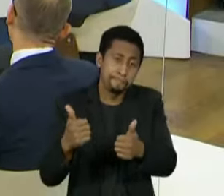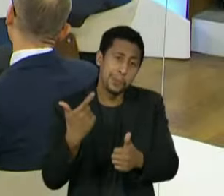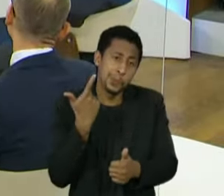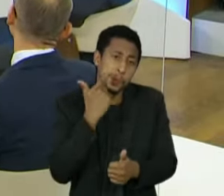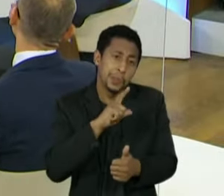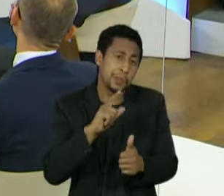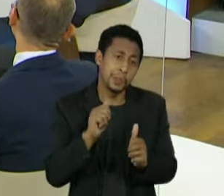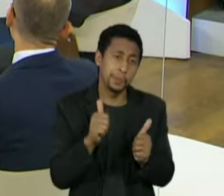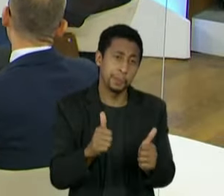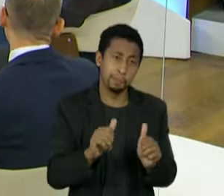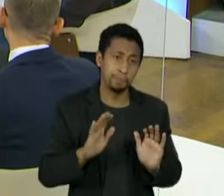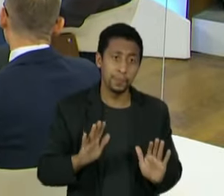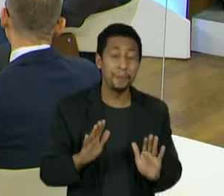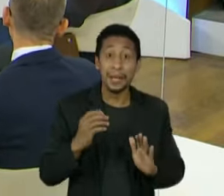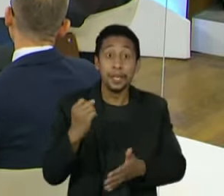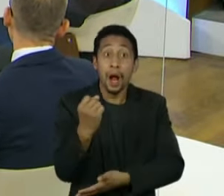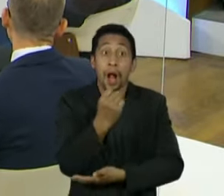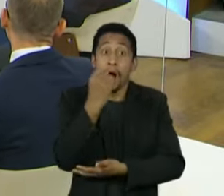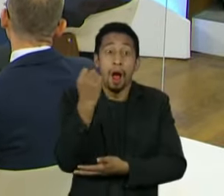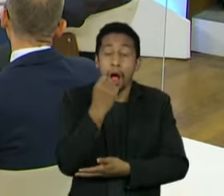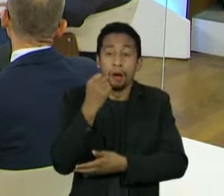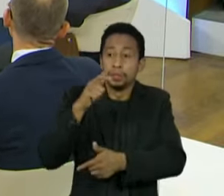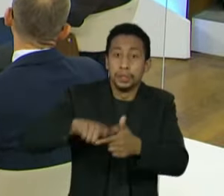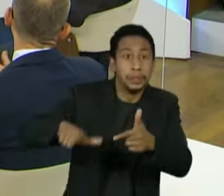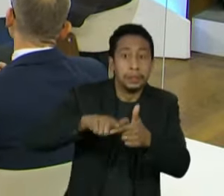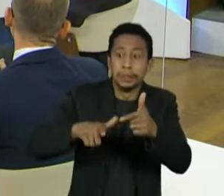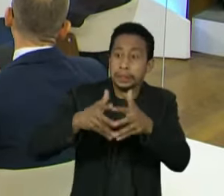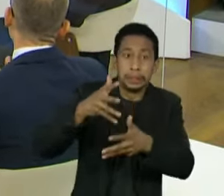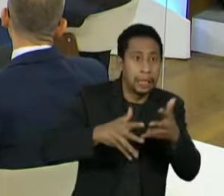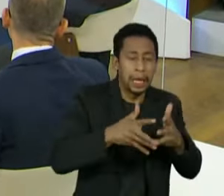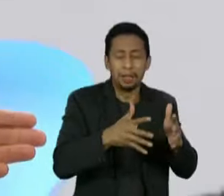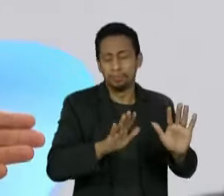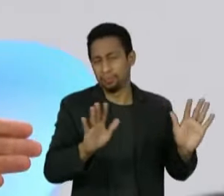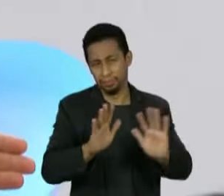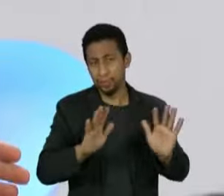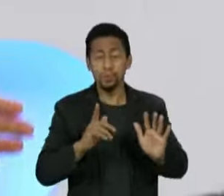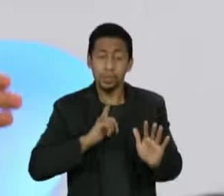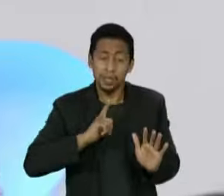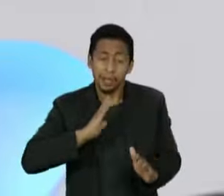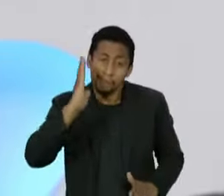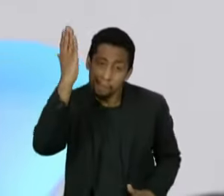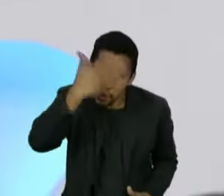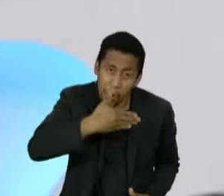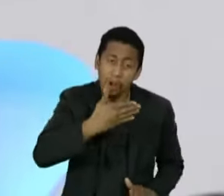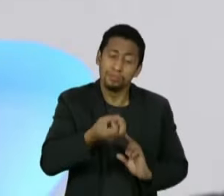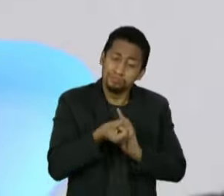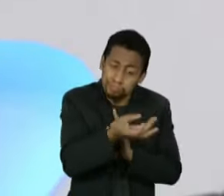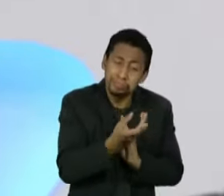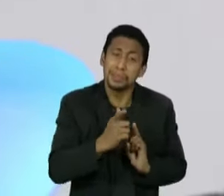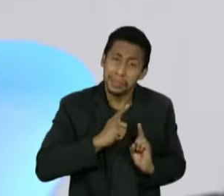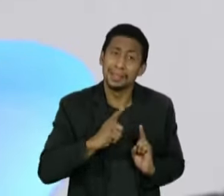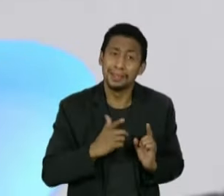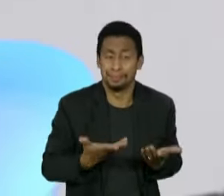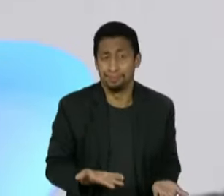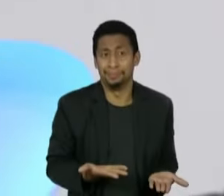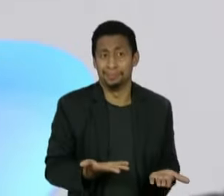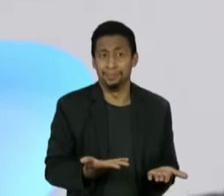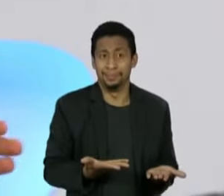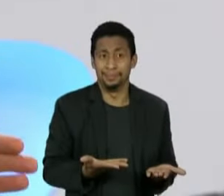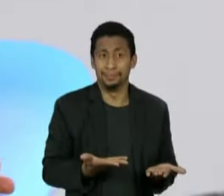de formas graves para contaminar, porque contra fatos não há argumentos. As provas ali, na minha